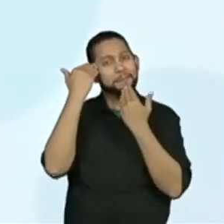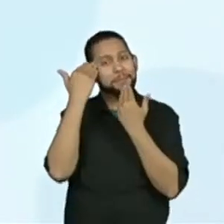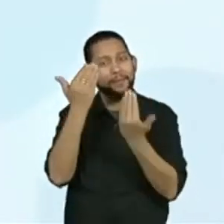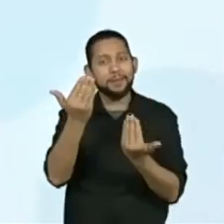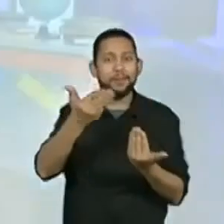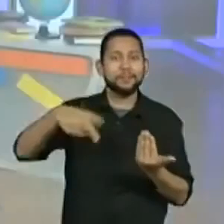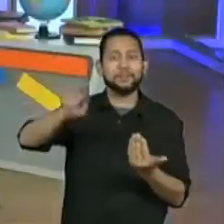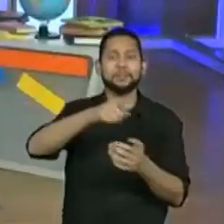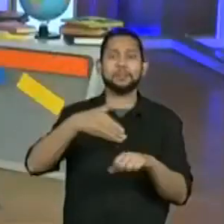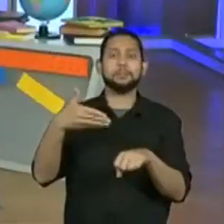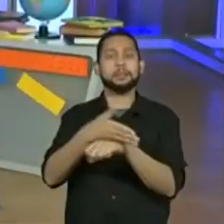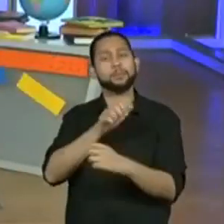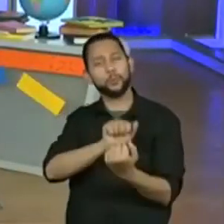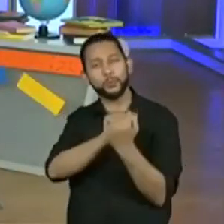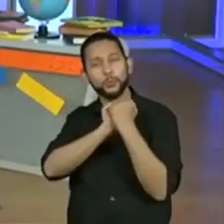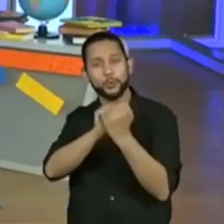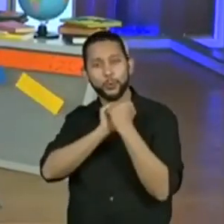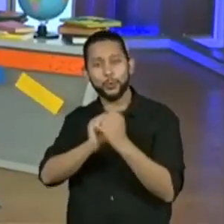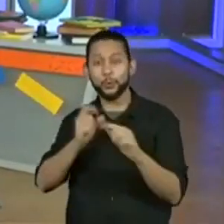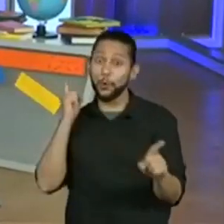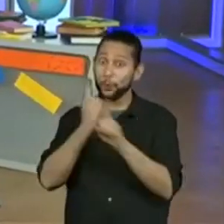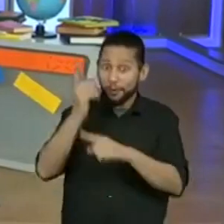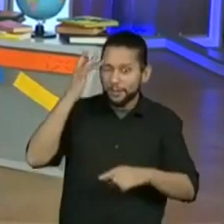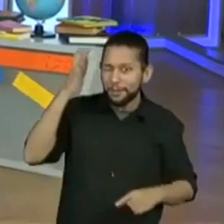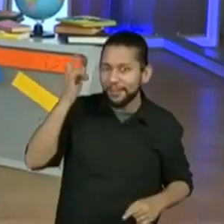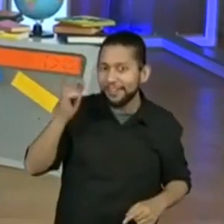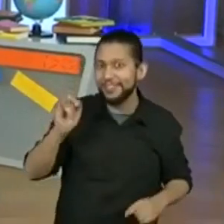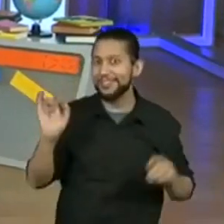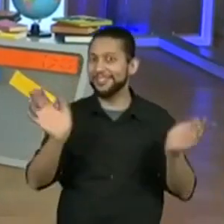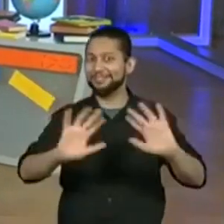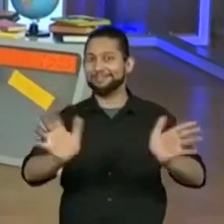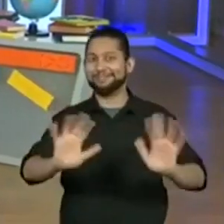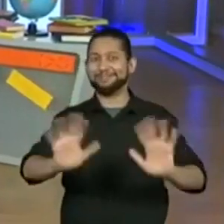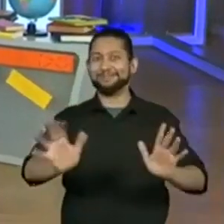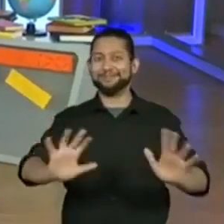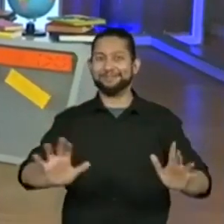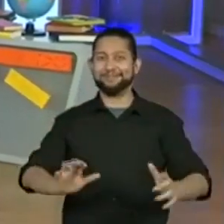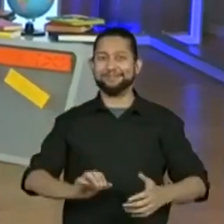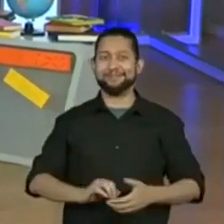participação e pela companhia. E até amanhã. Tchau, tchau, pessoal.